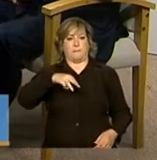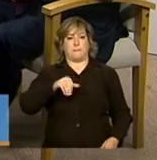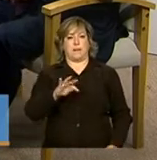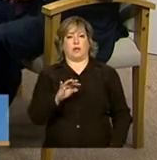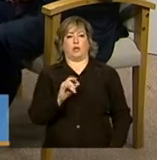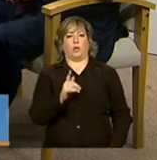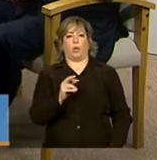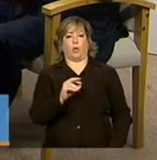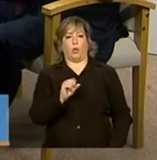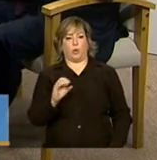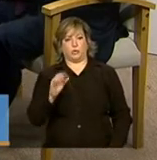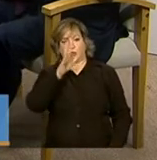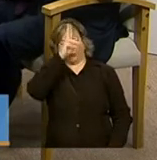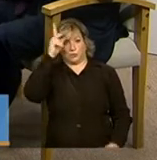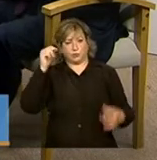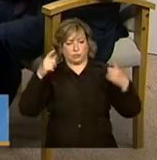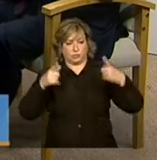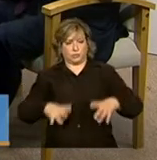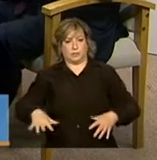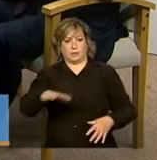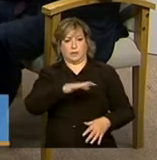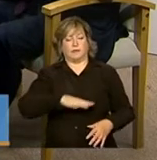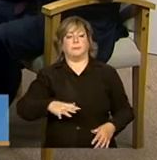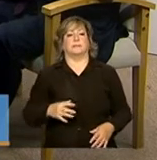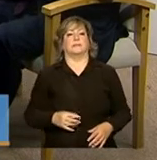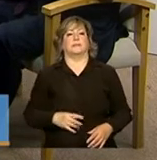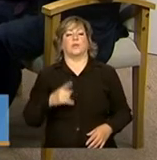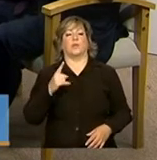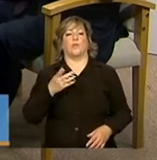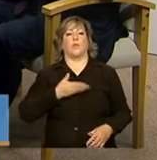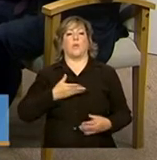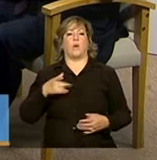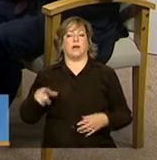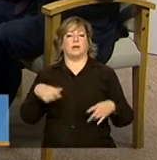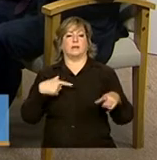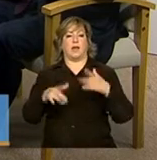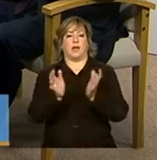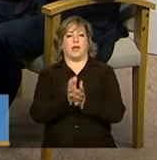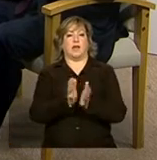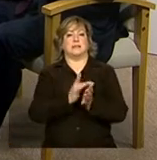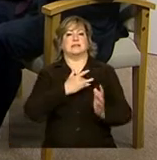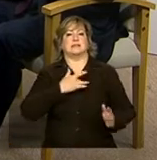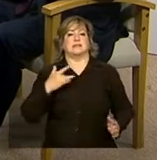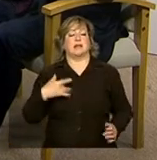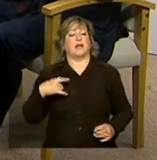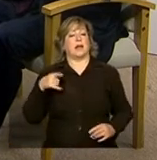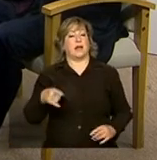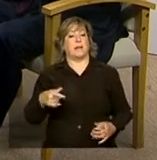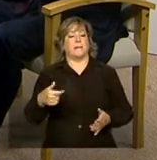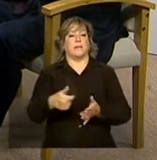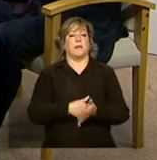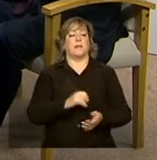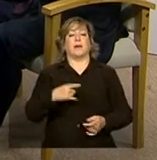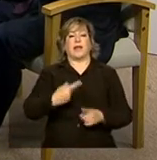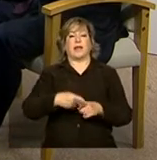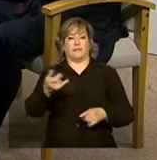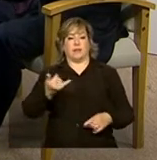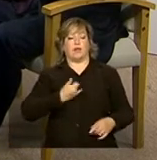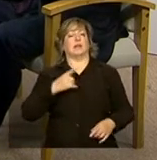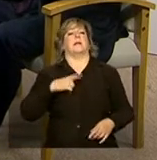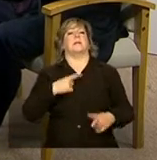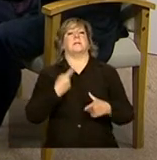tempo, e um colega operador máster da saúde de um município perguntou que ele tinha problemas com o computador dele,